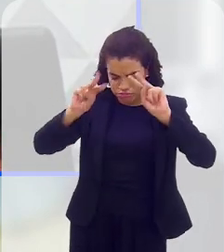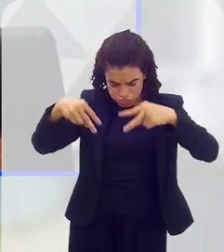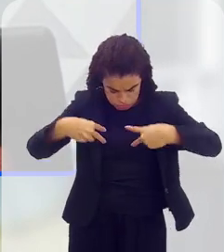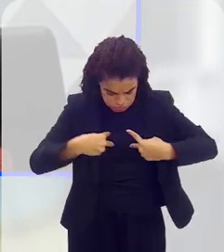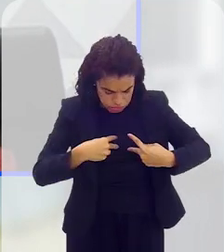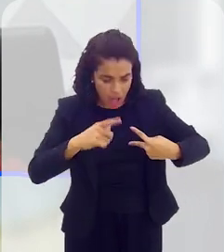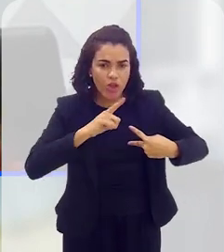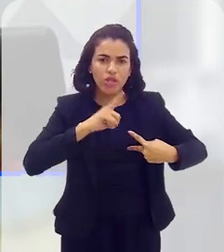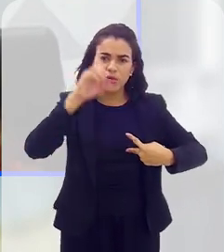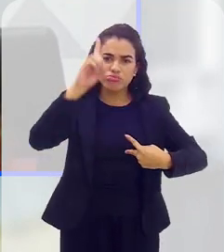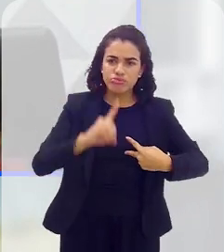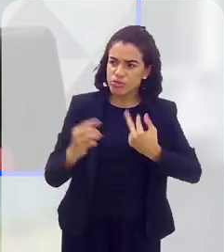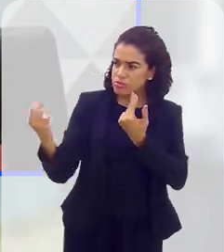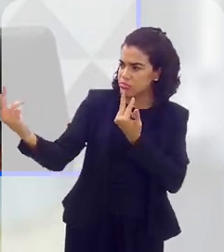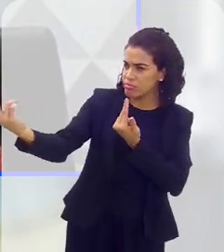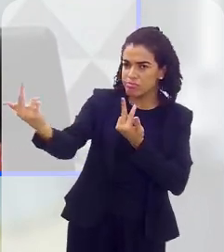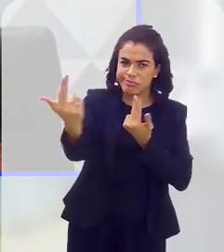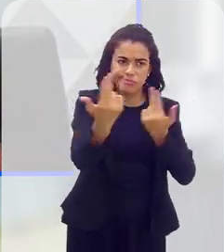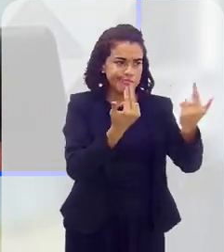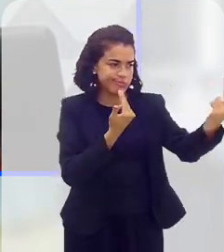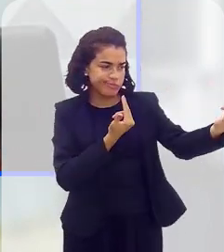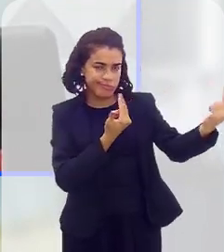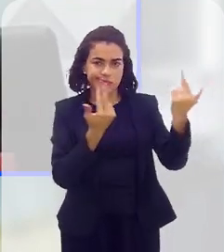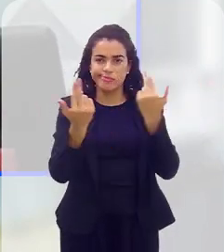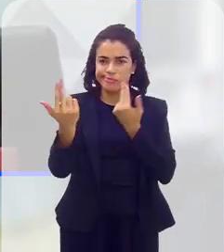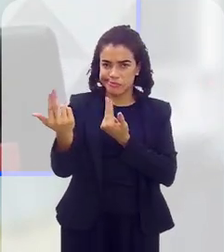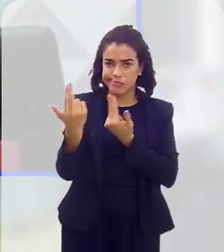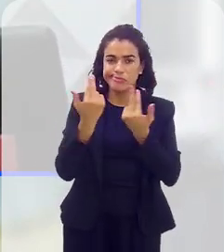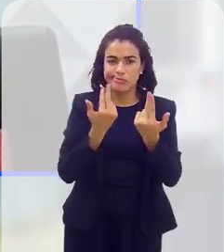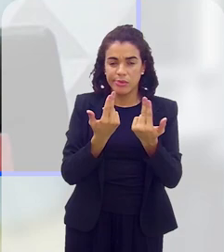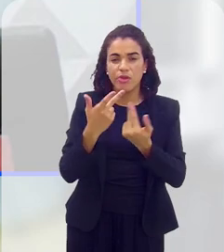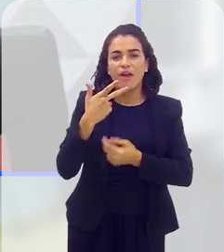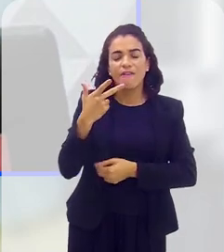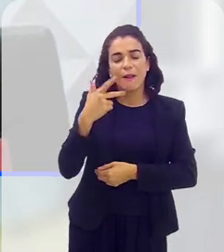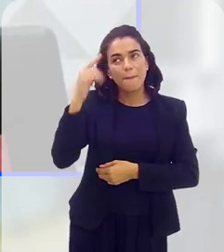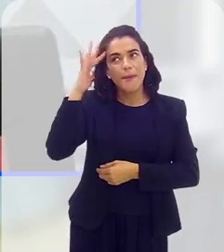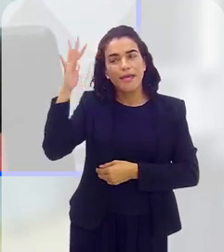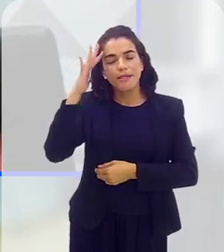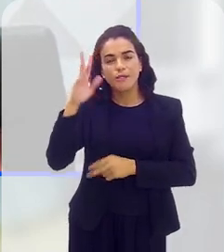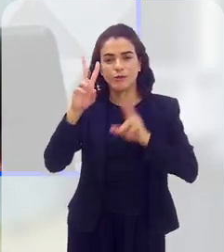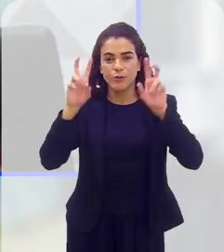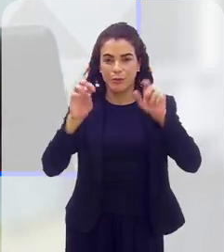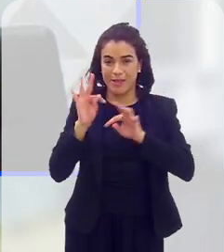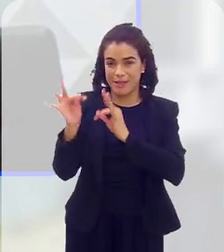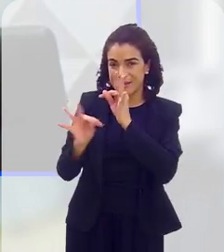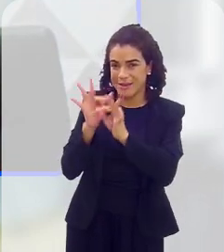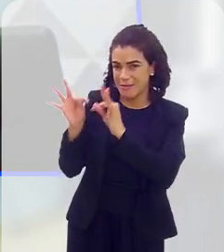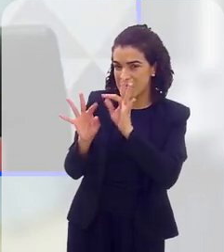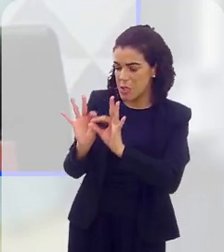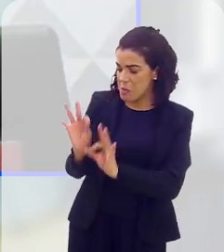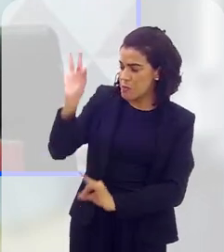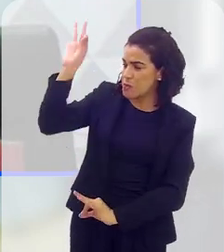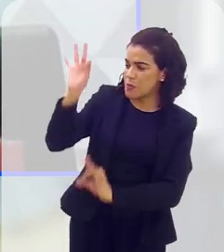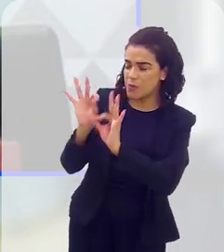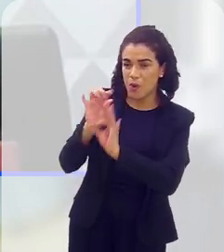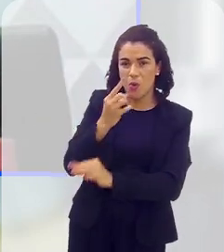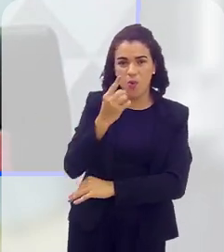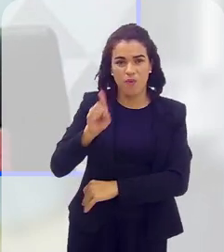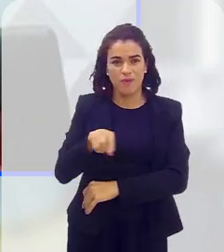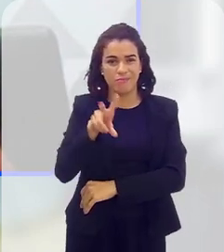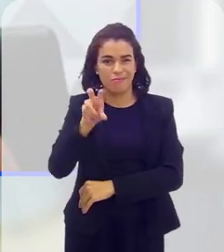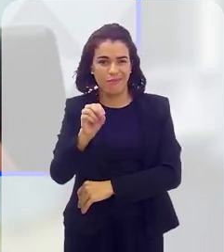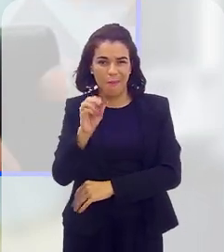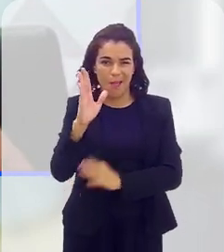saber que ele tem os mesmos direitos do que todos, então quando a gente pensa no tratamento, não é só que ele vai ter um metro e cinquenta,